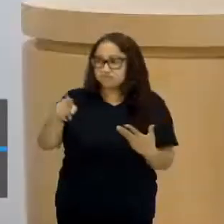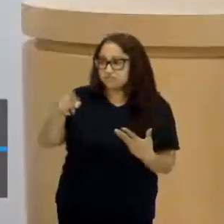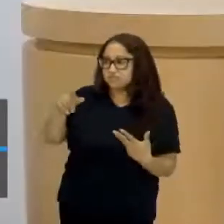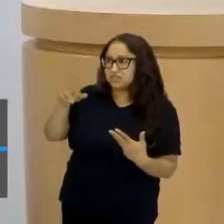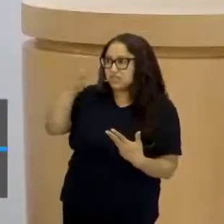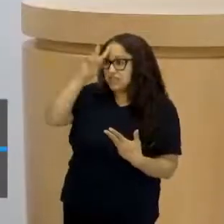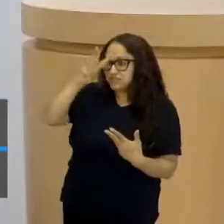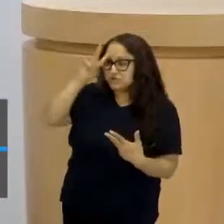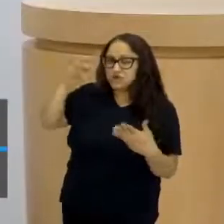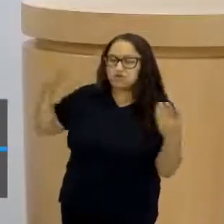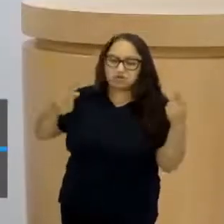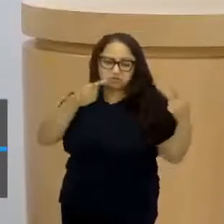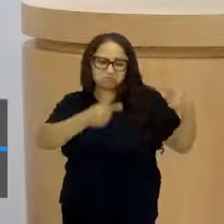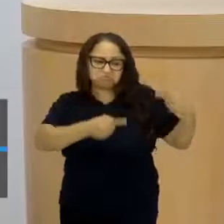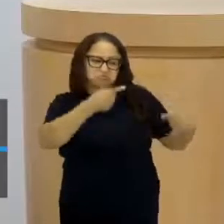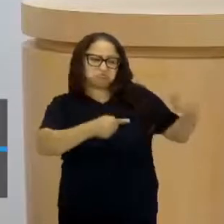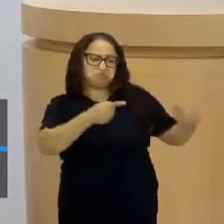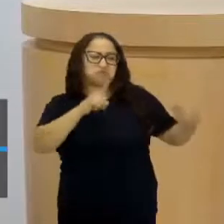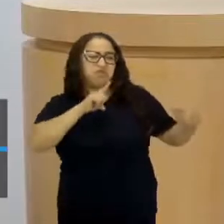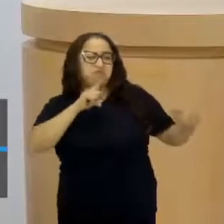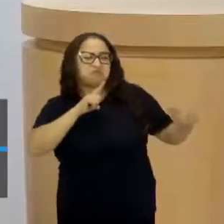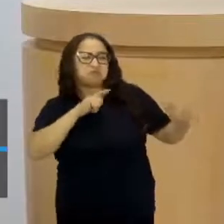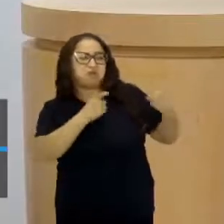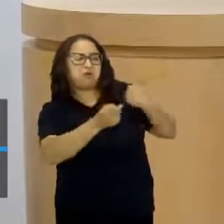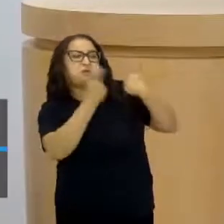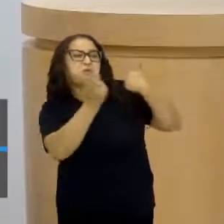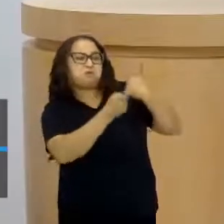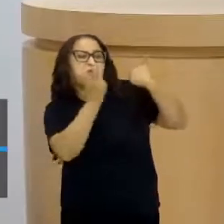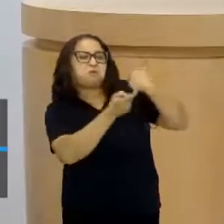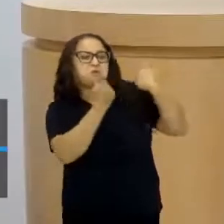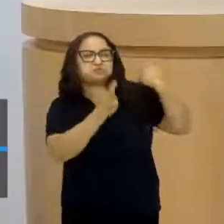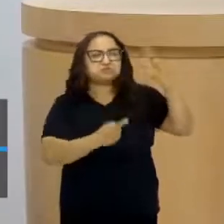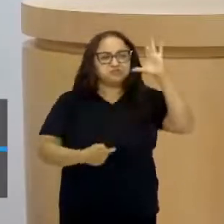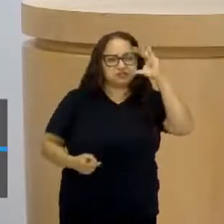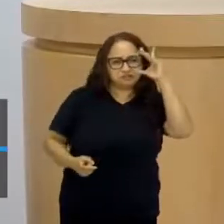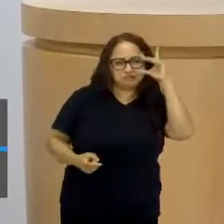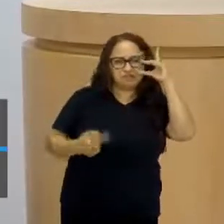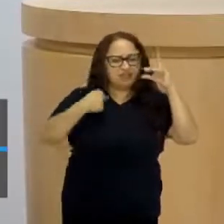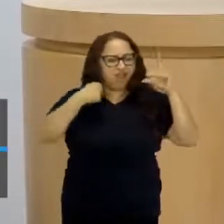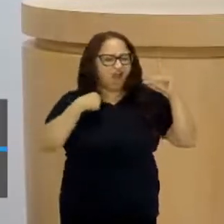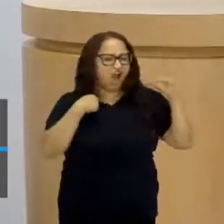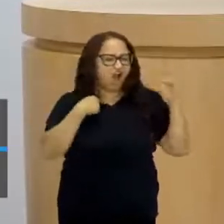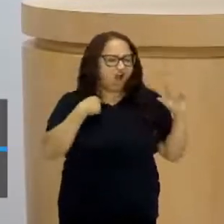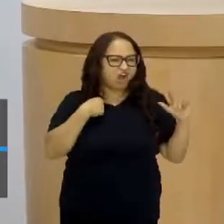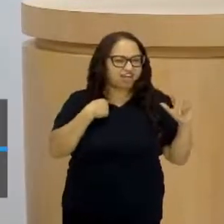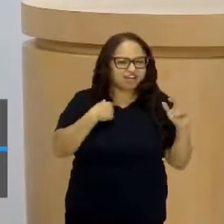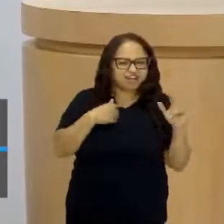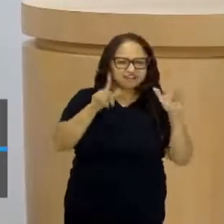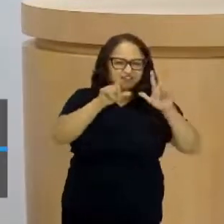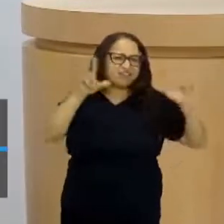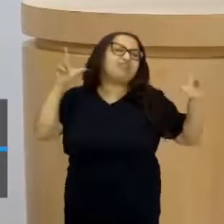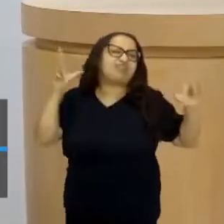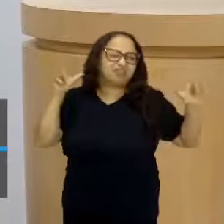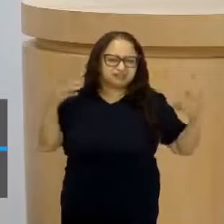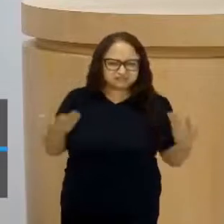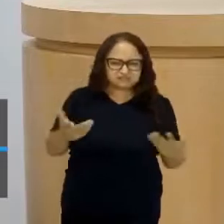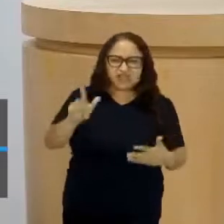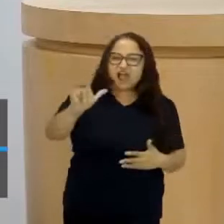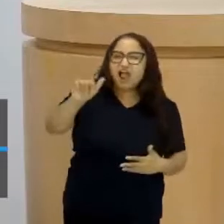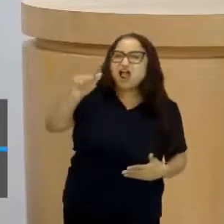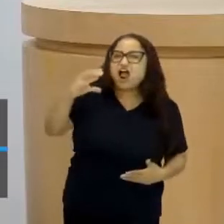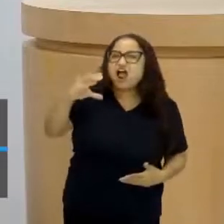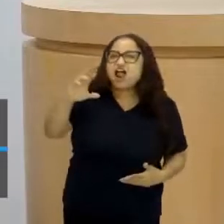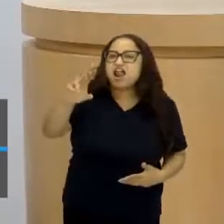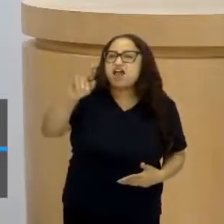disputas, né? Eu tenho tantas curtidas no Instagram, olha, eu coloquei uma foto, estou lacrando até pensando aí nas